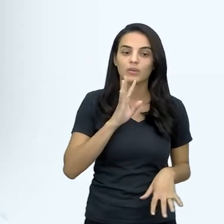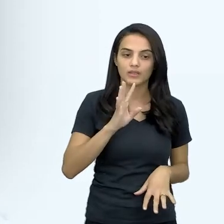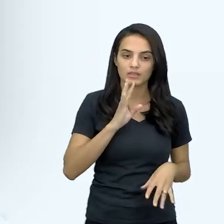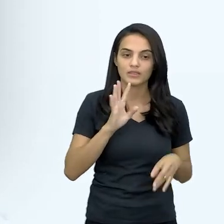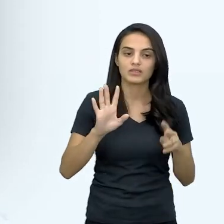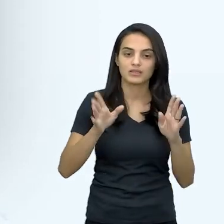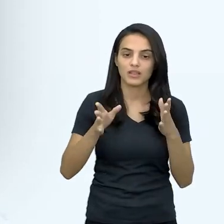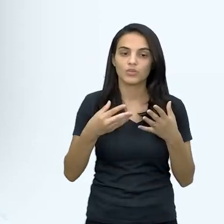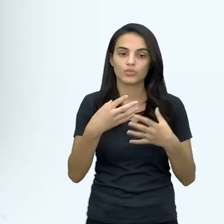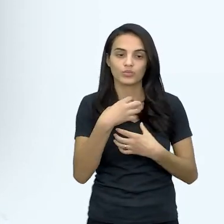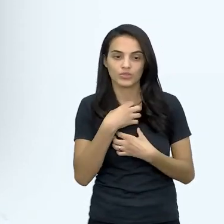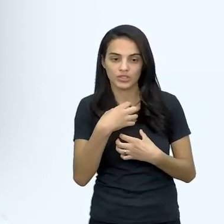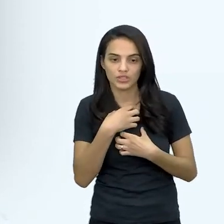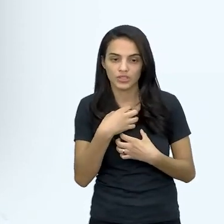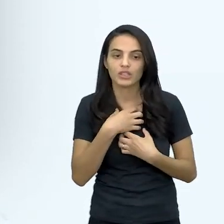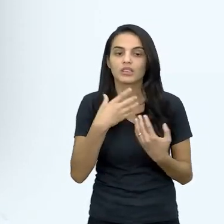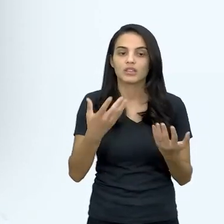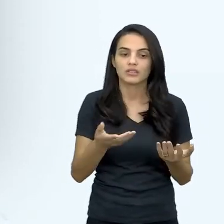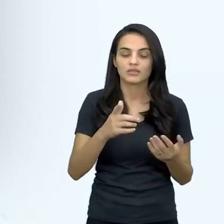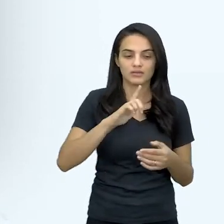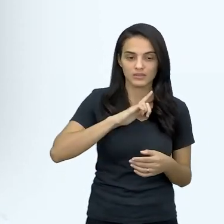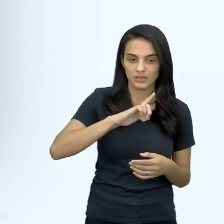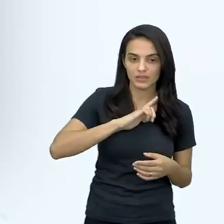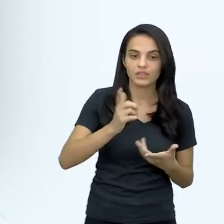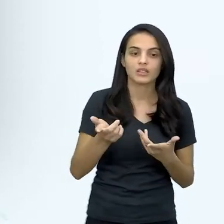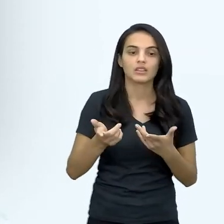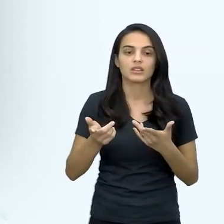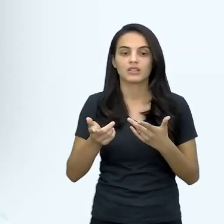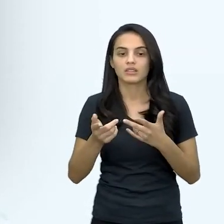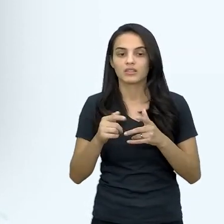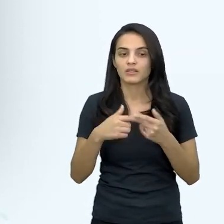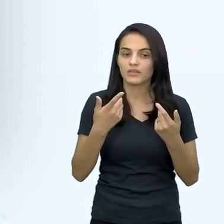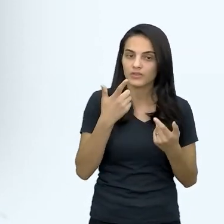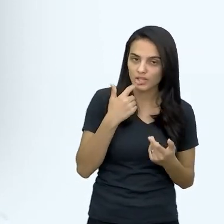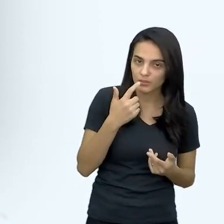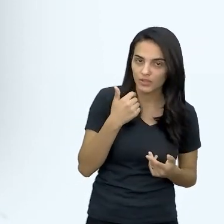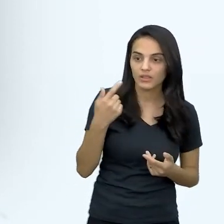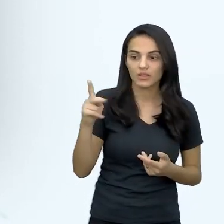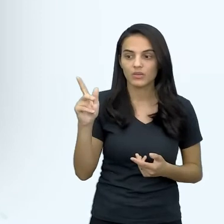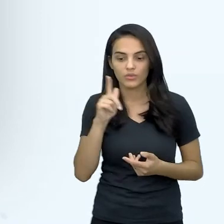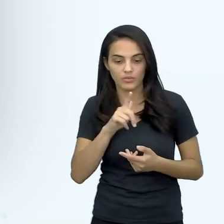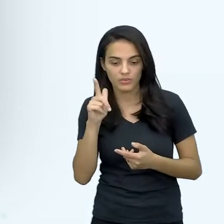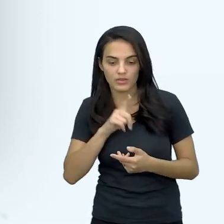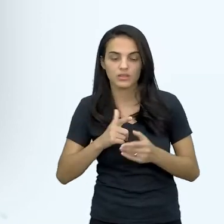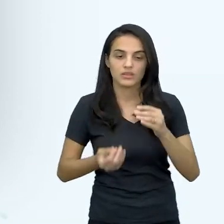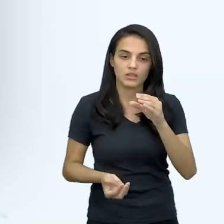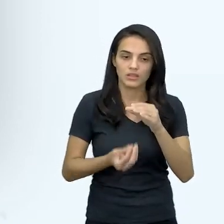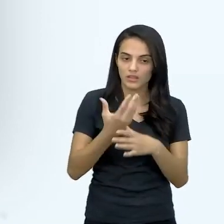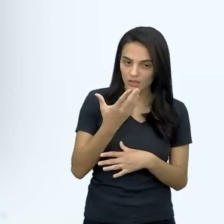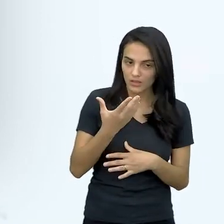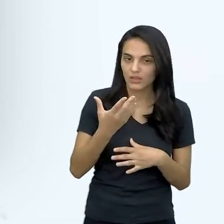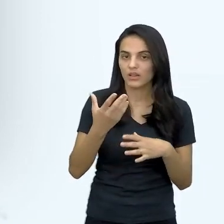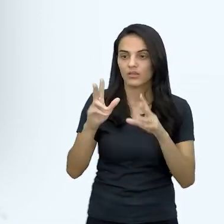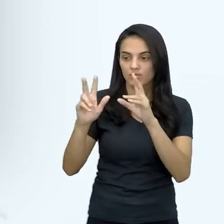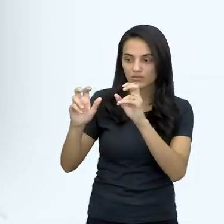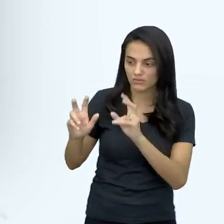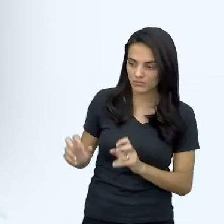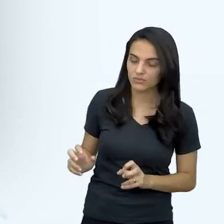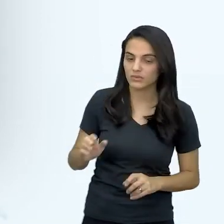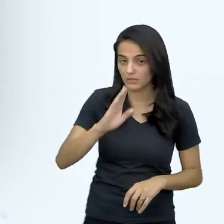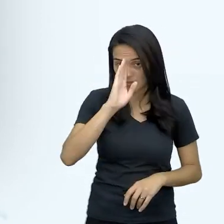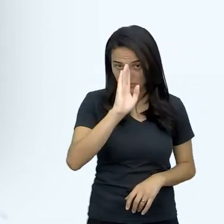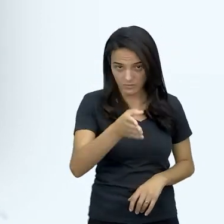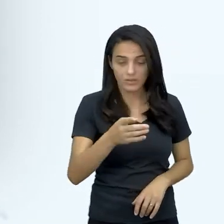a forma de foice que tem os glóbulos vermelhos, que eles conseguem construir justamente o canal, justamente no